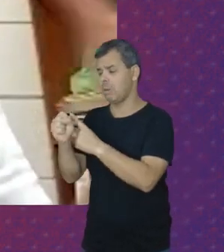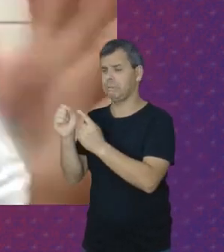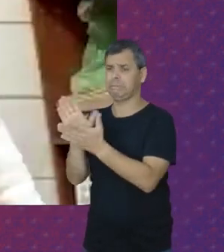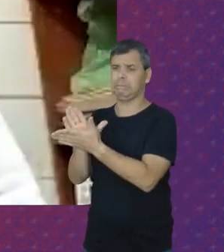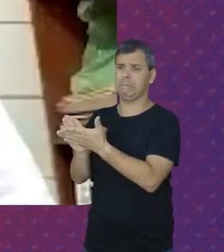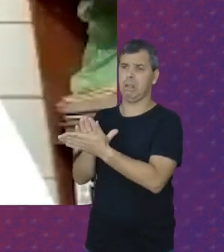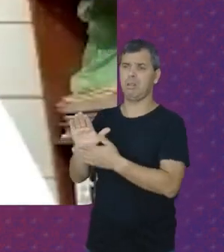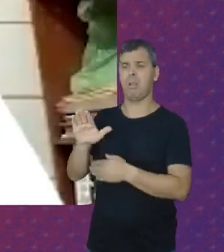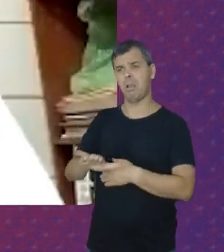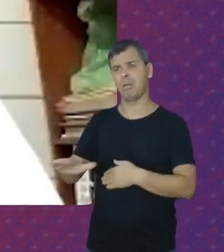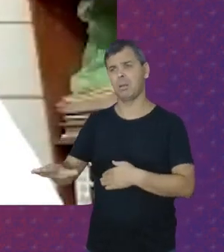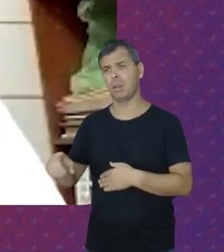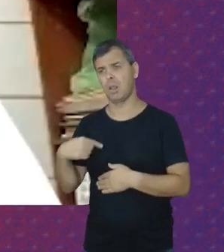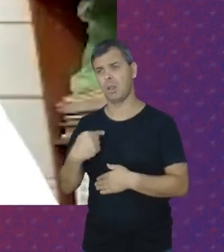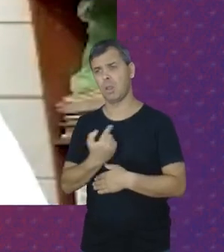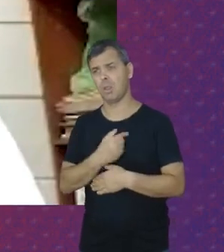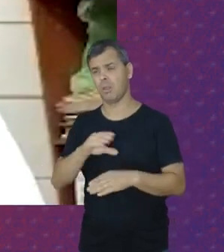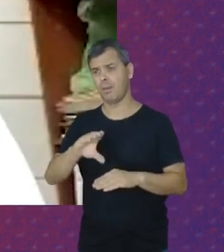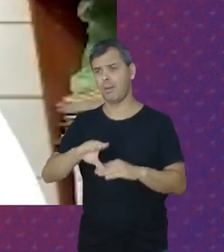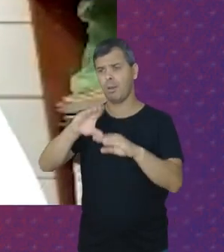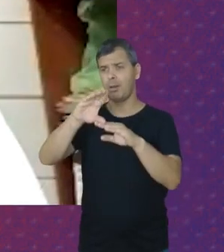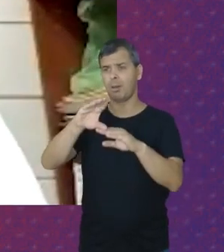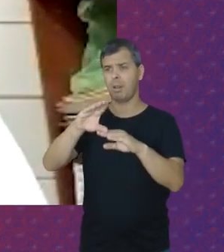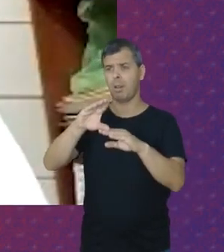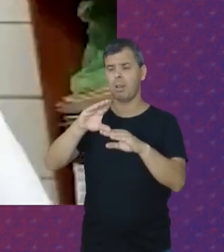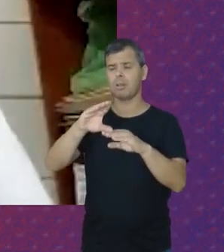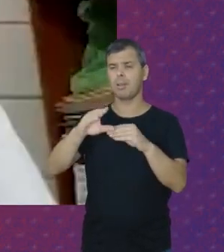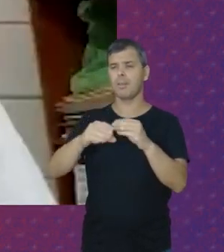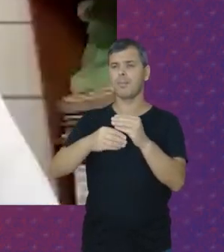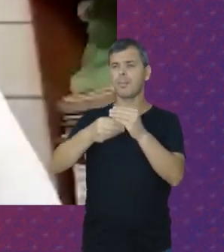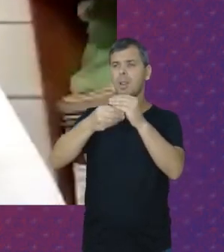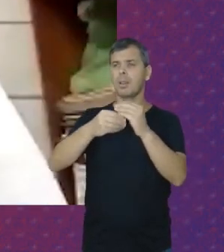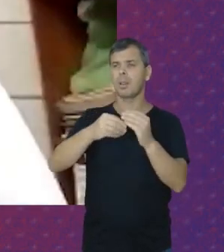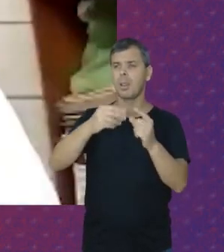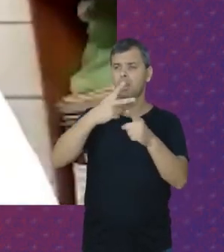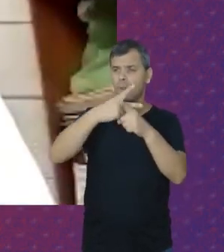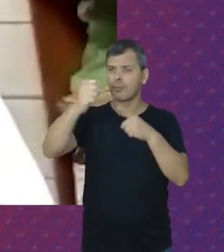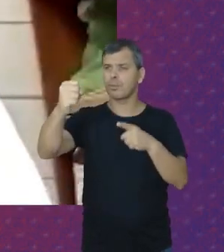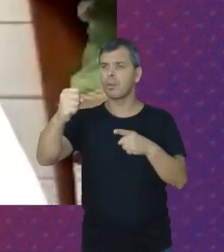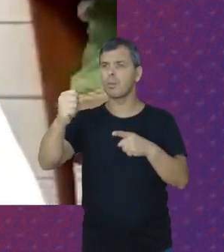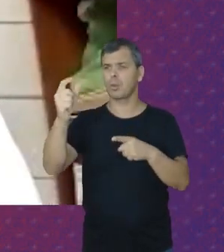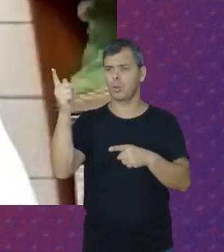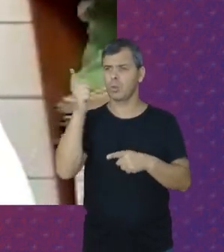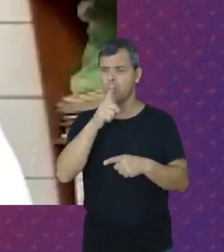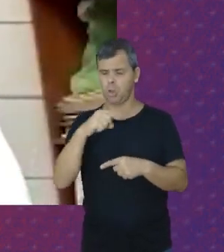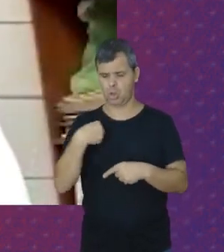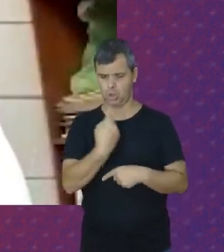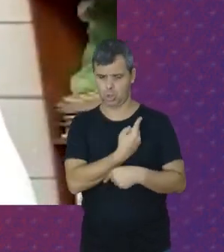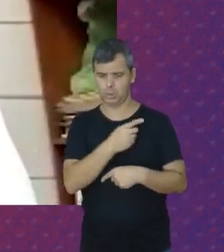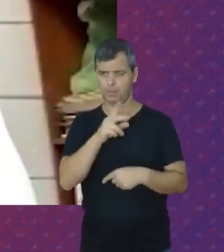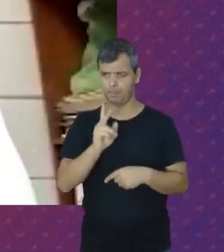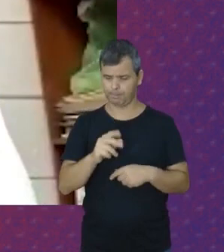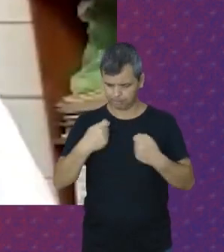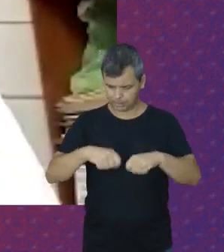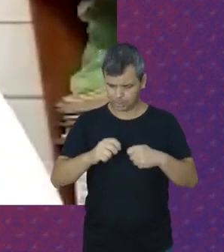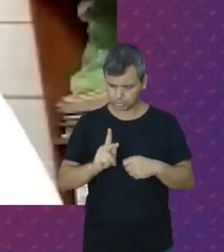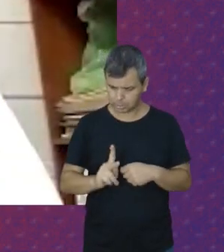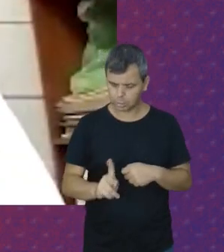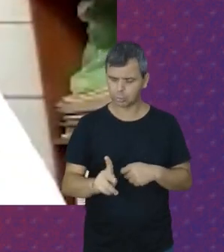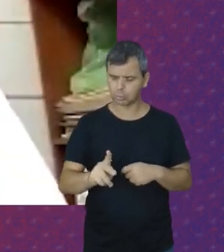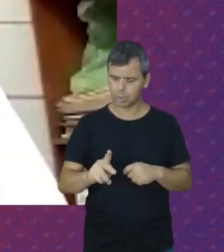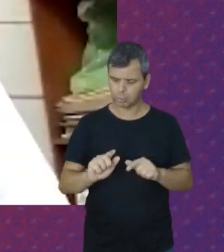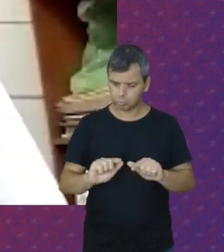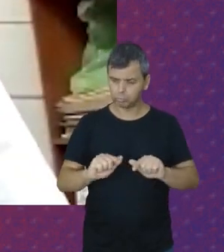Nossa PEC É uma vitória Uma grande conquista Mas a gente ainda Tem muito O que lutar